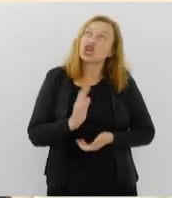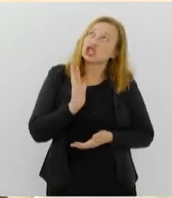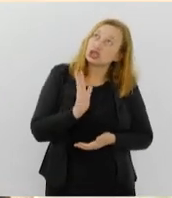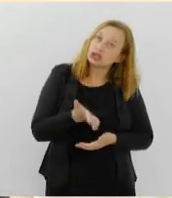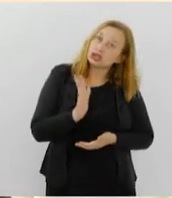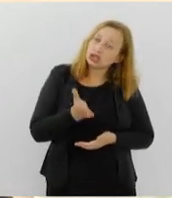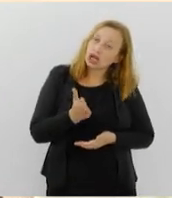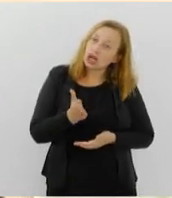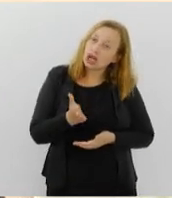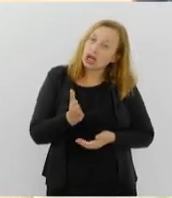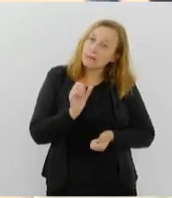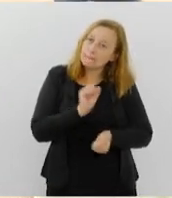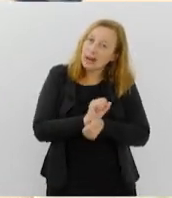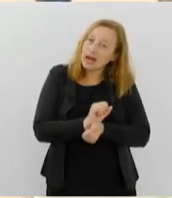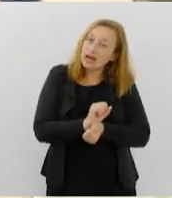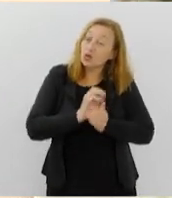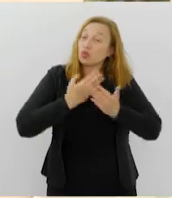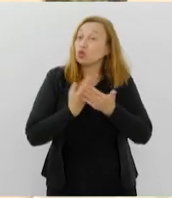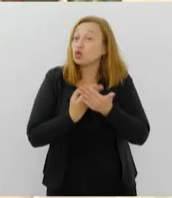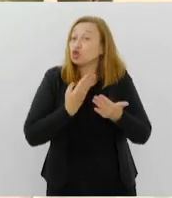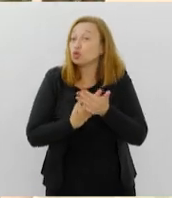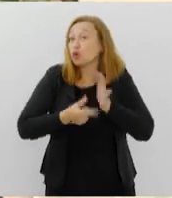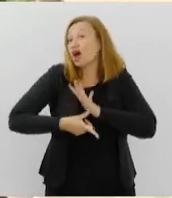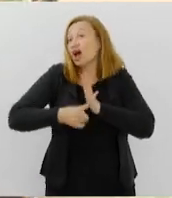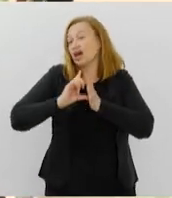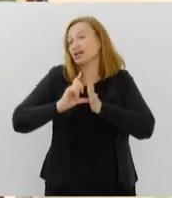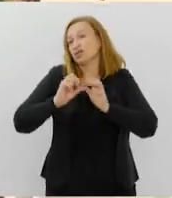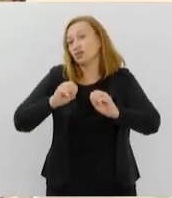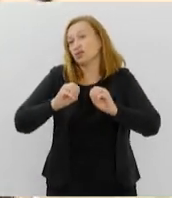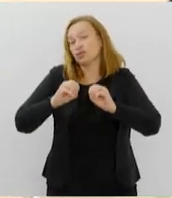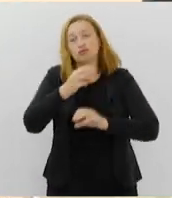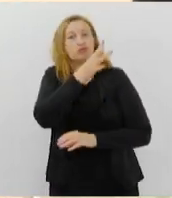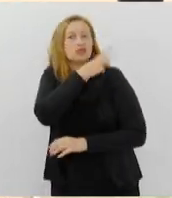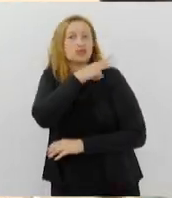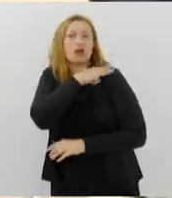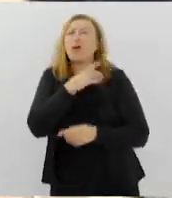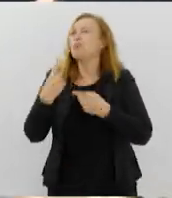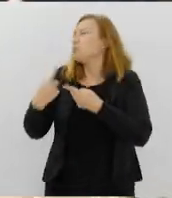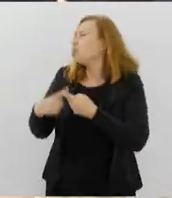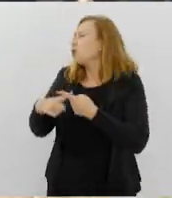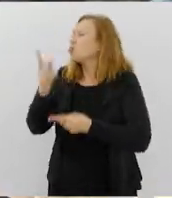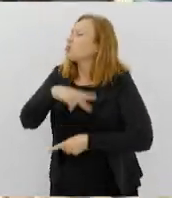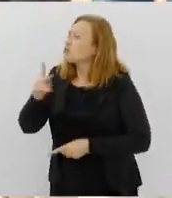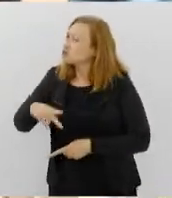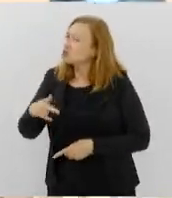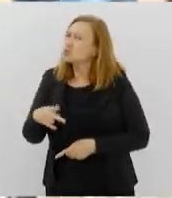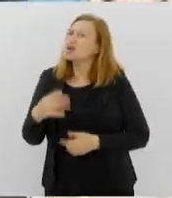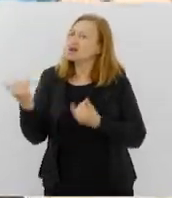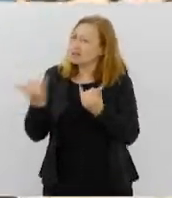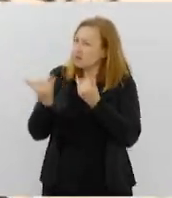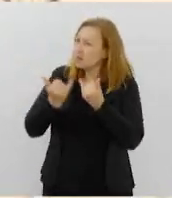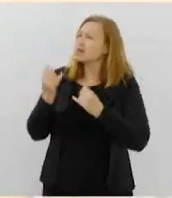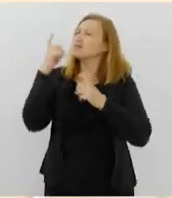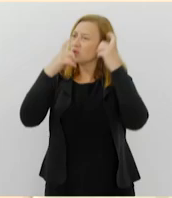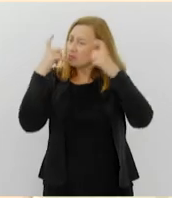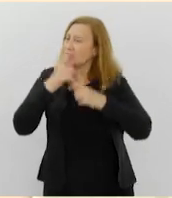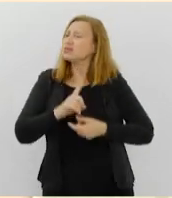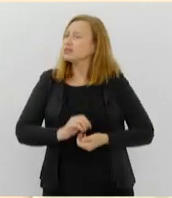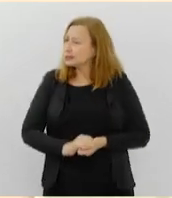param, na verdade, os seus ensinos antes mesmo do ensino médio. Por que isso, professora? E isso que a senhora traz também é muito preocupante.